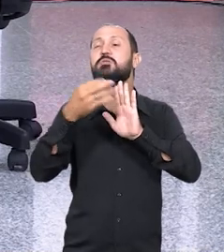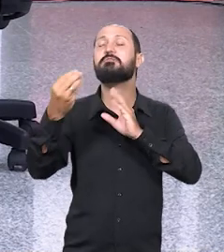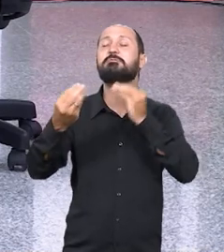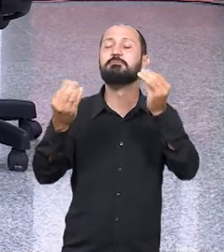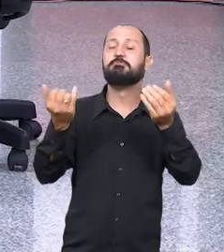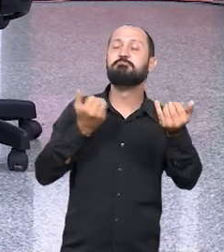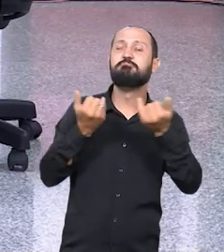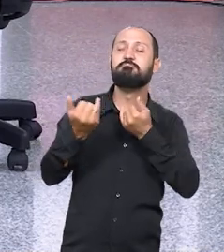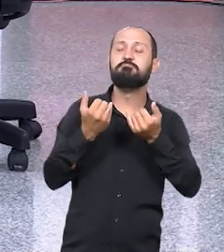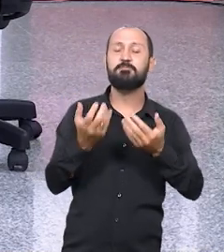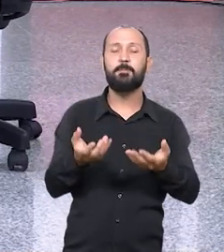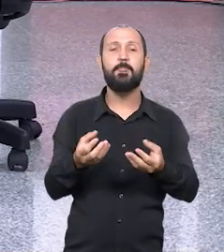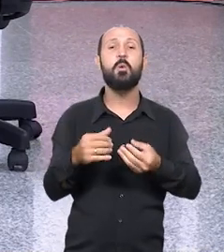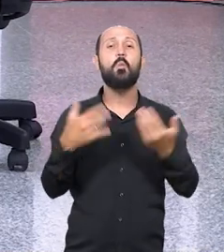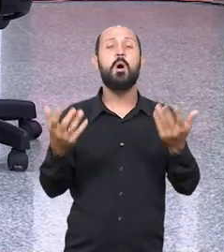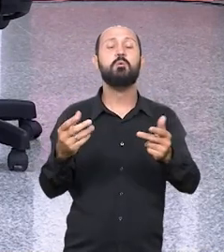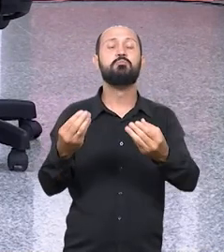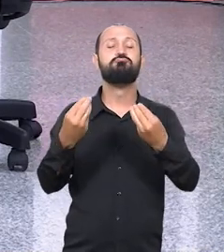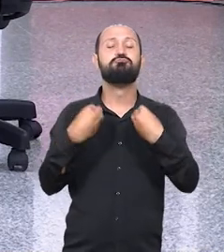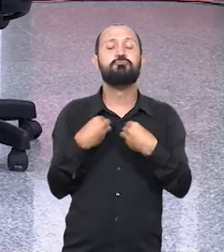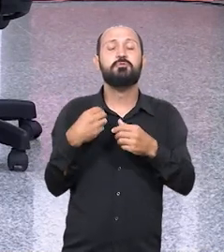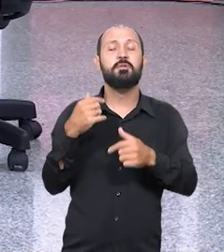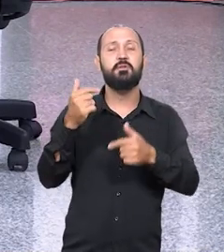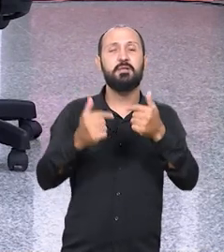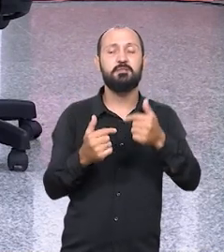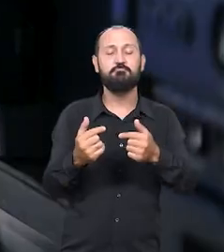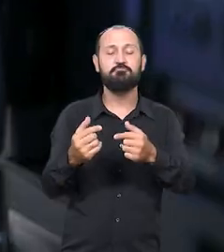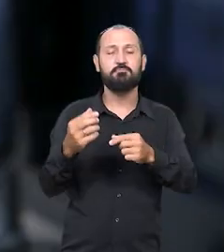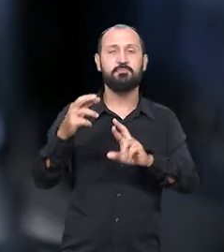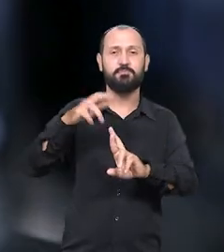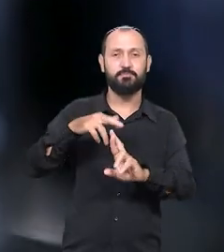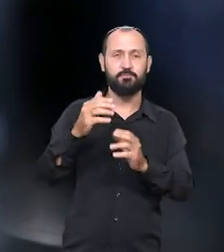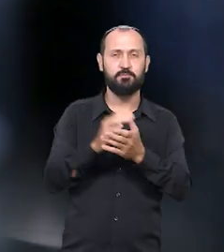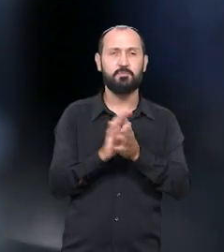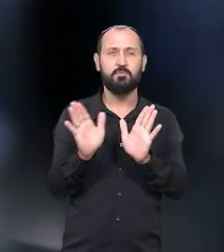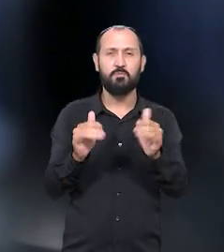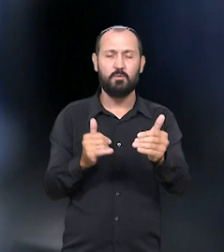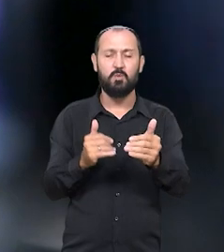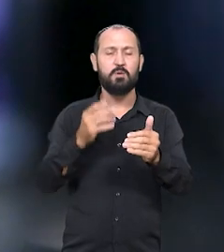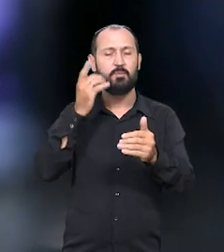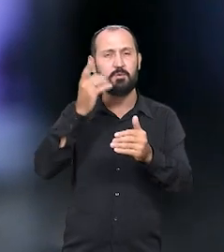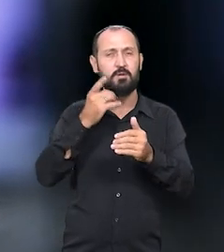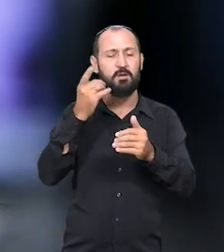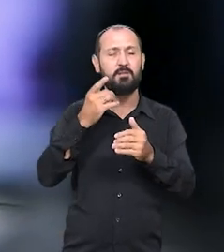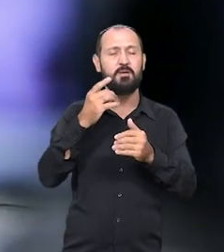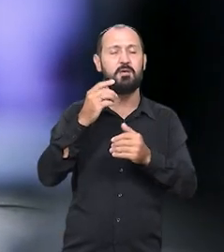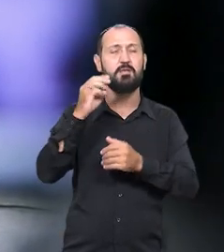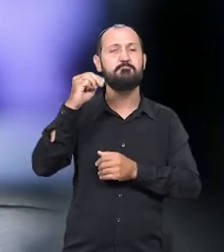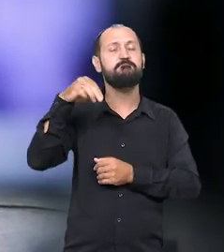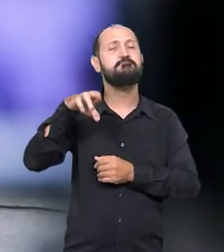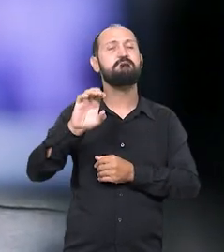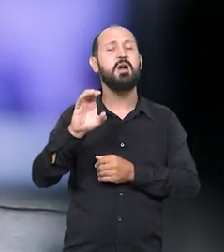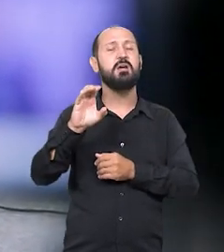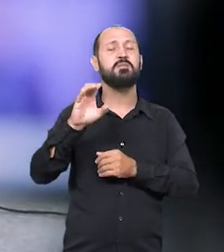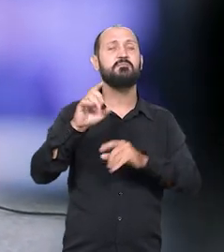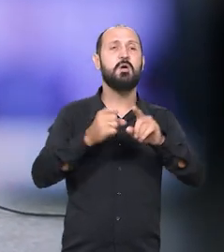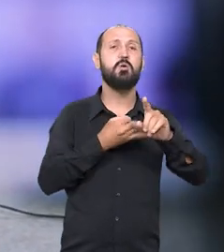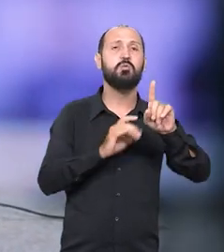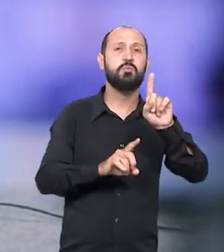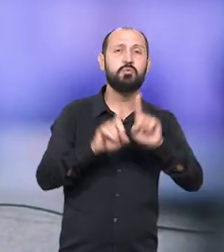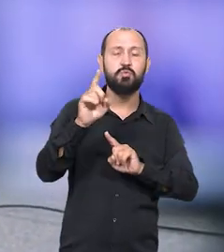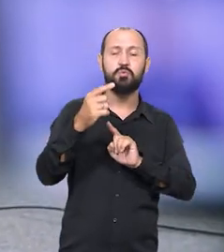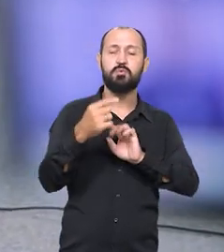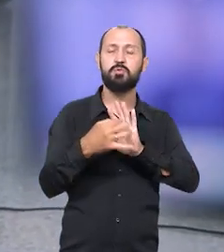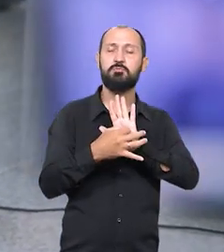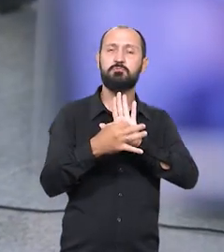Qual é o pedido que chega da sua representatividade? O nosso gabinete, no mês de março, foi recordista em número de